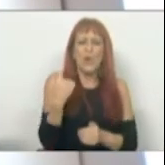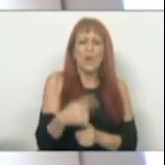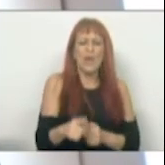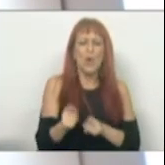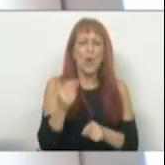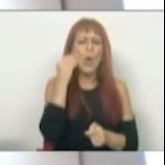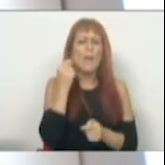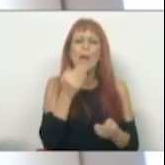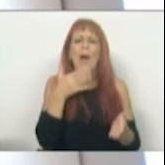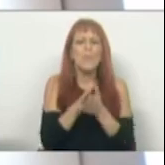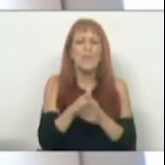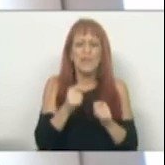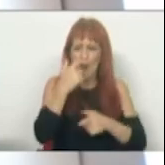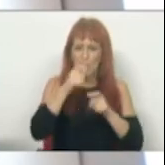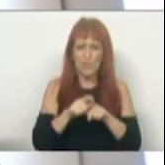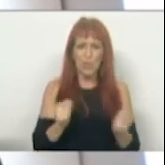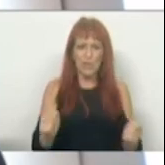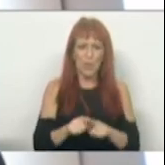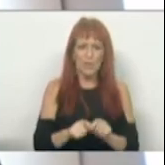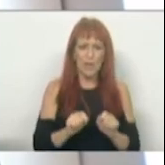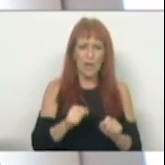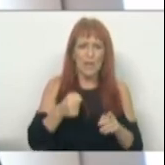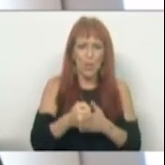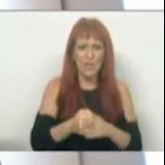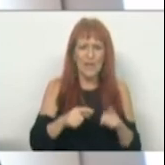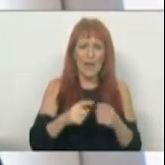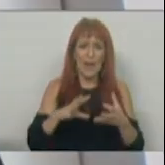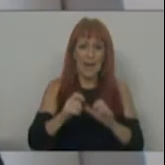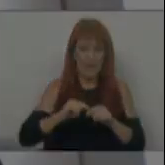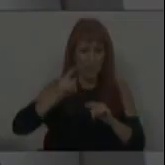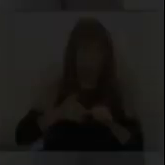como é que a devemos usar para que as pessoas sintam menos o embate da crise durante o próximo ano. Muito obrigado.